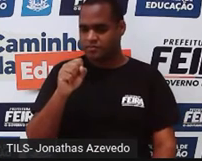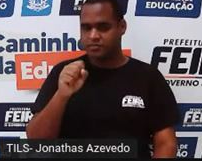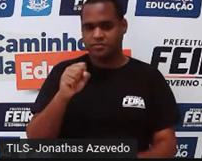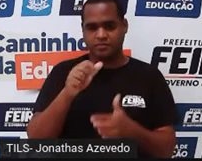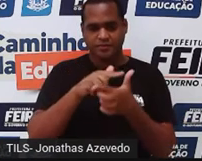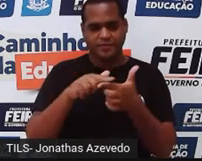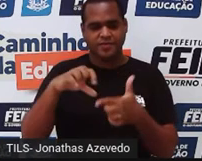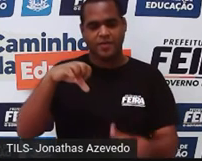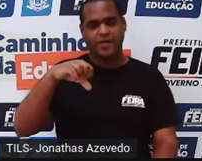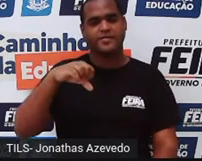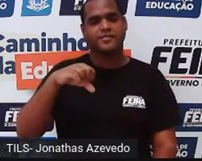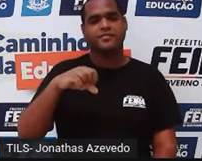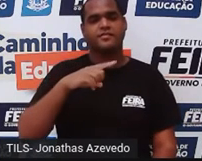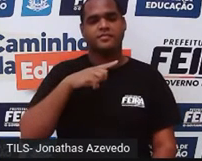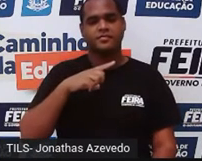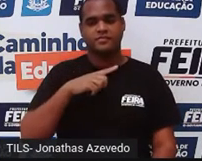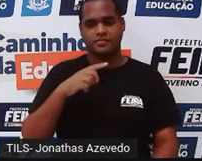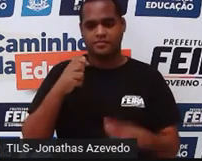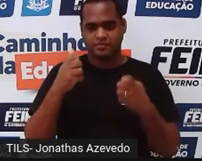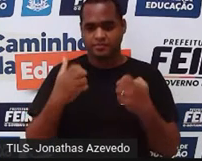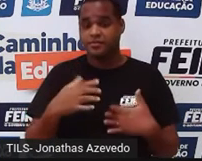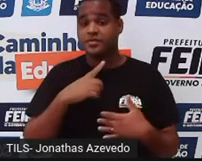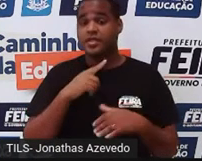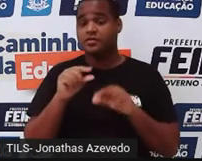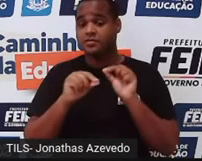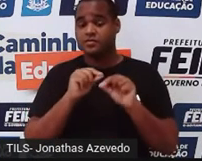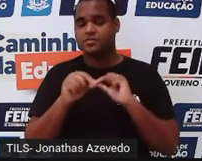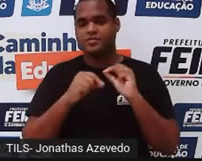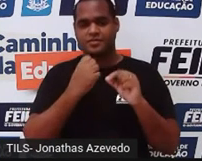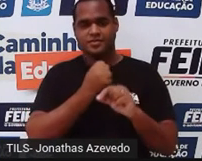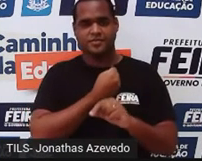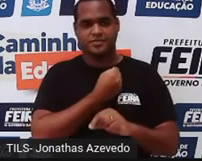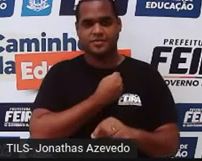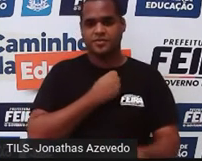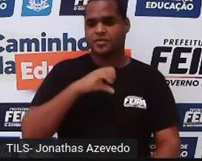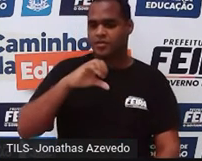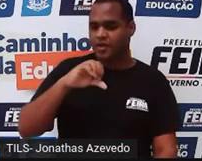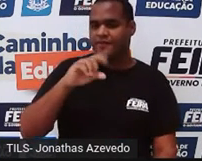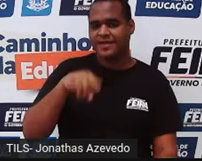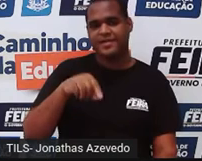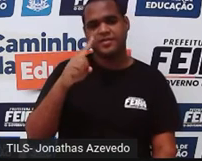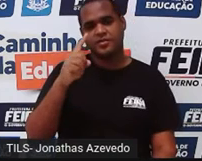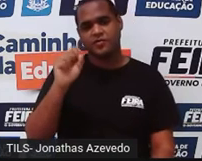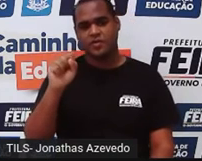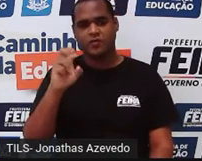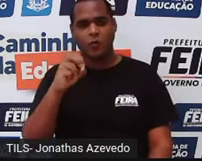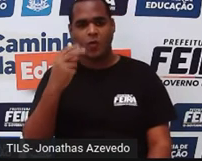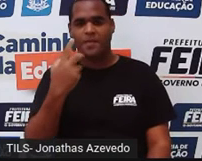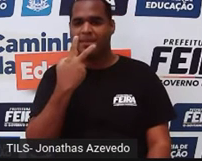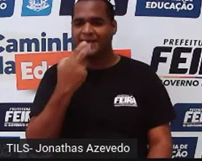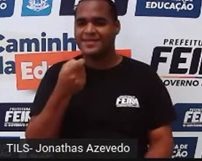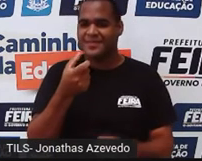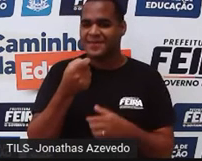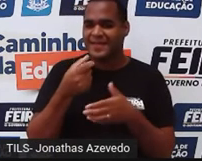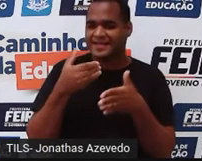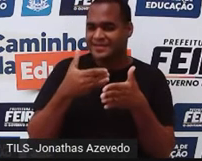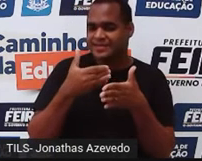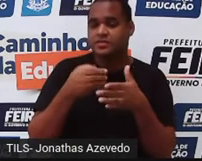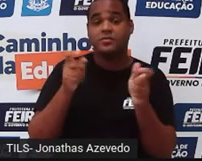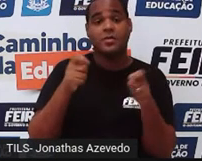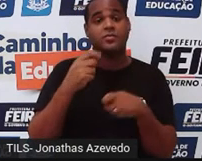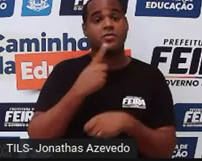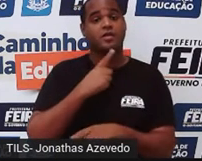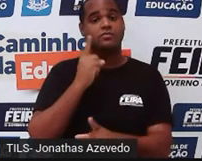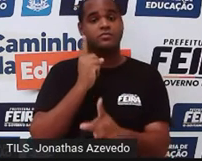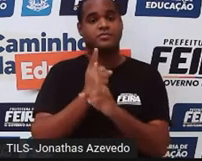9. Ou seja, procurar um número que vezes 9 dê 18 ou chega mais perto de 18. Aí a gente acha o